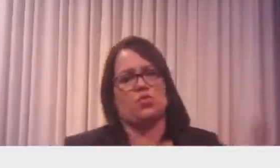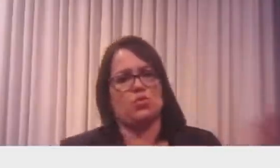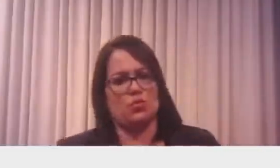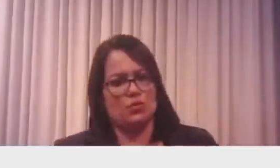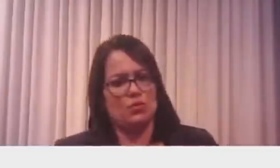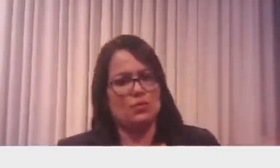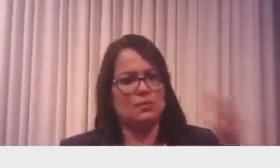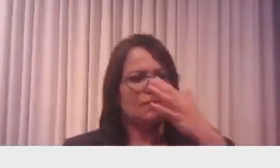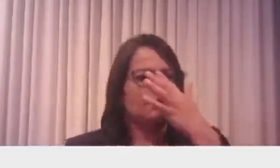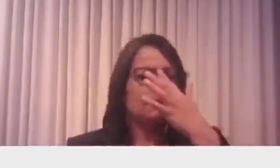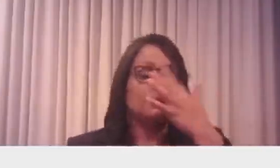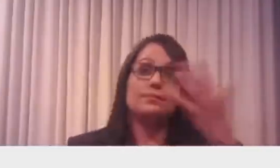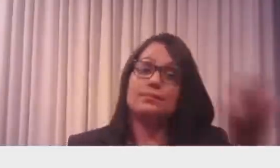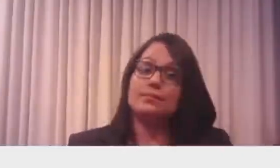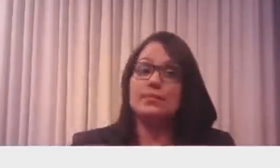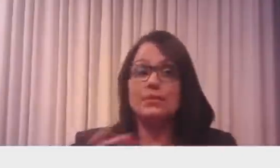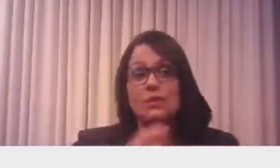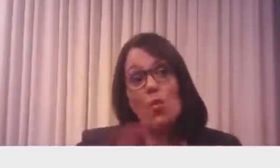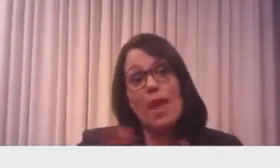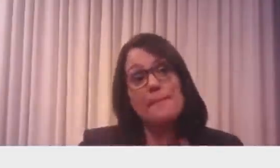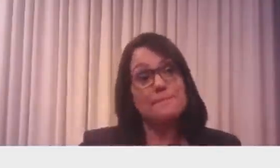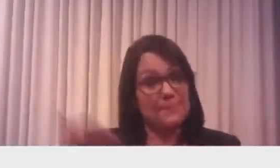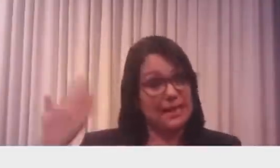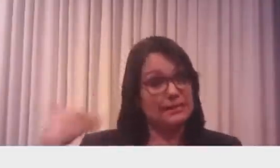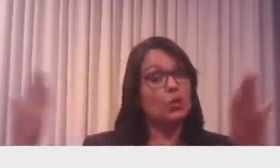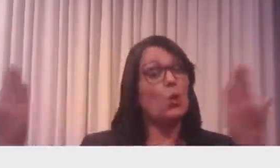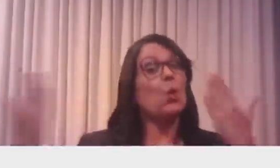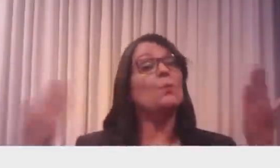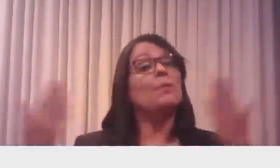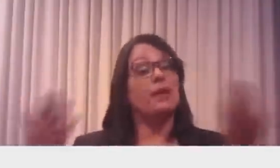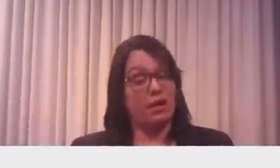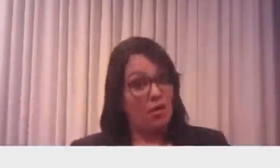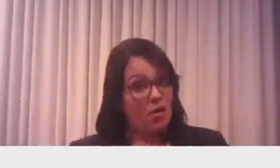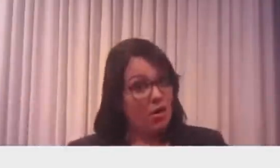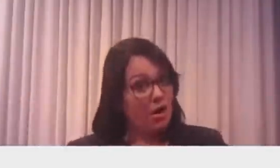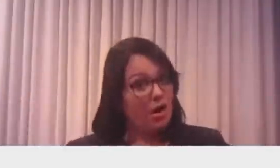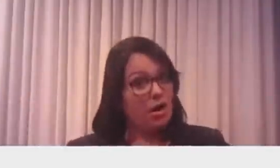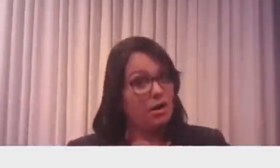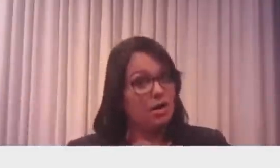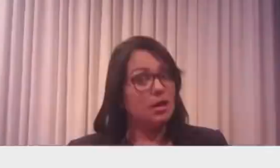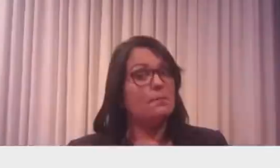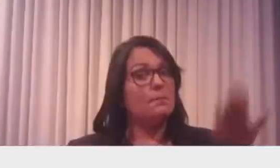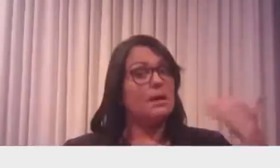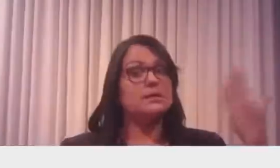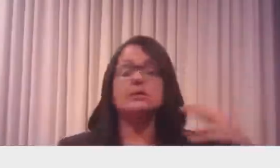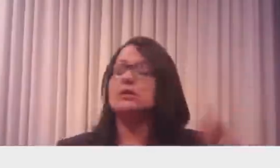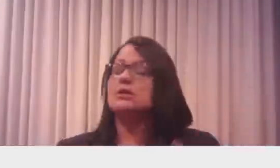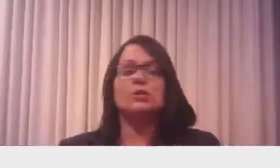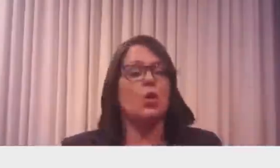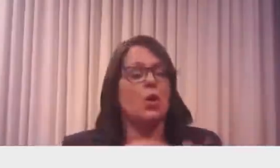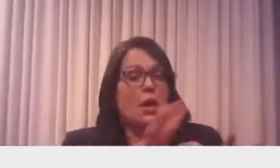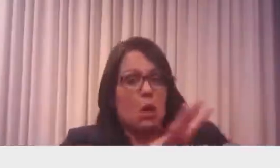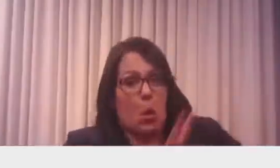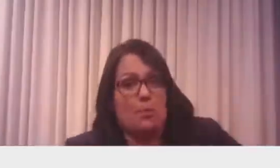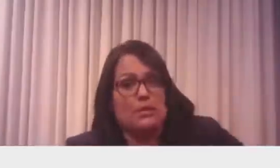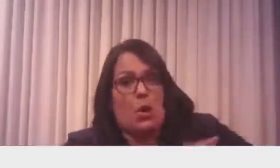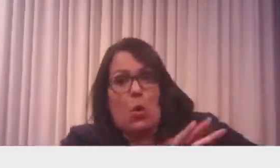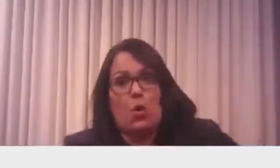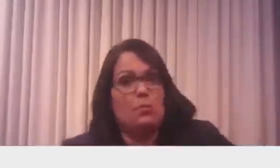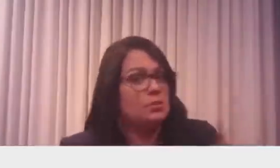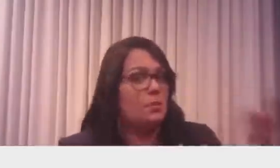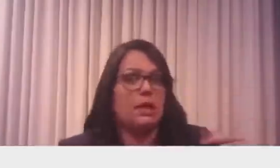um projeto de governo como tinha no passado em prol de manutenção no poder. Isso não existe no nosso governo.